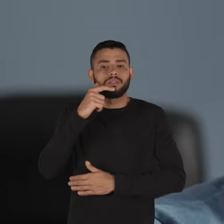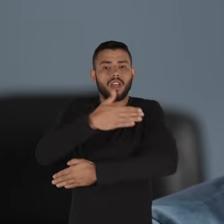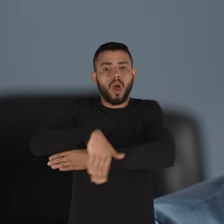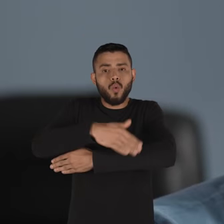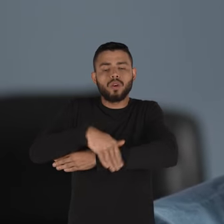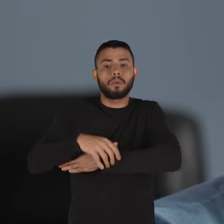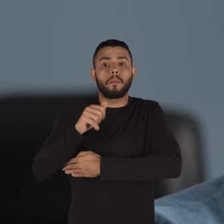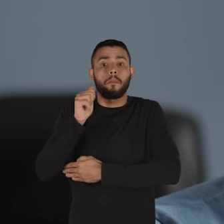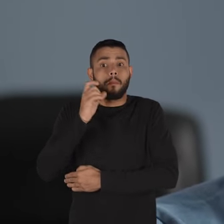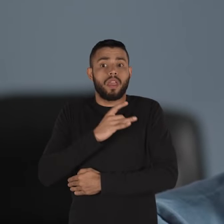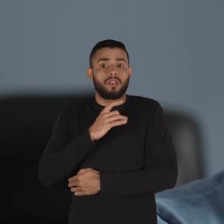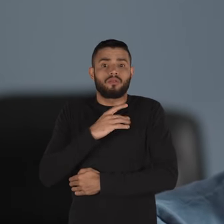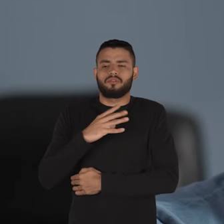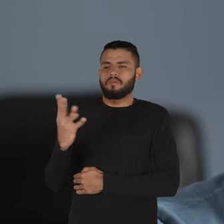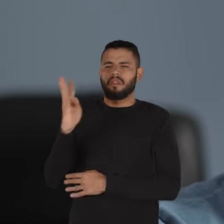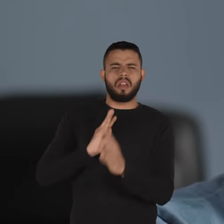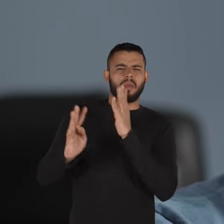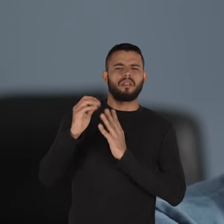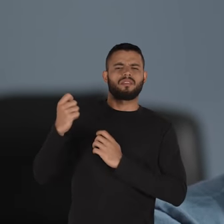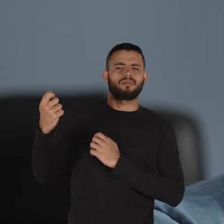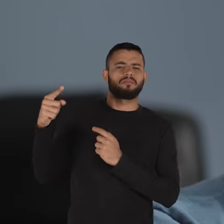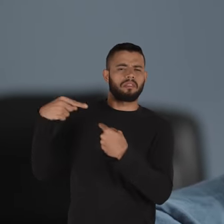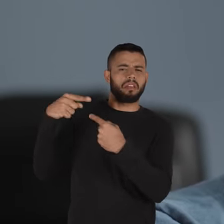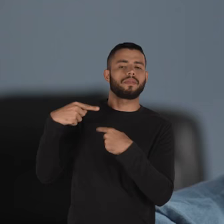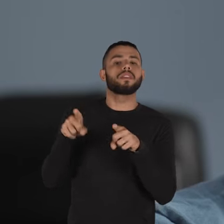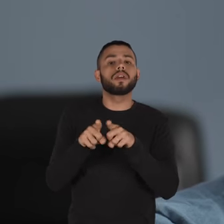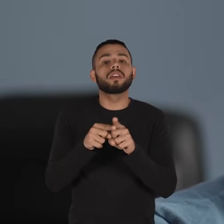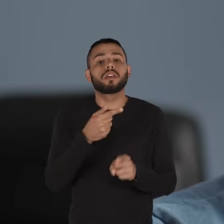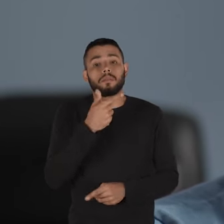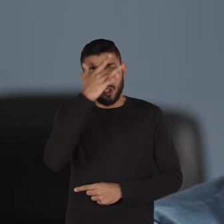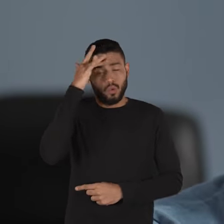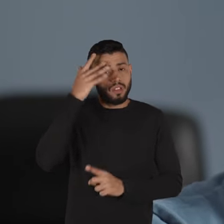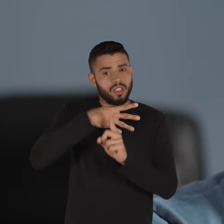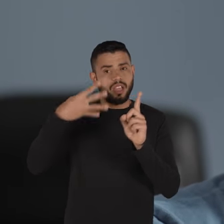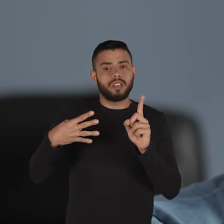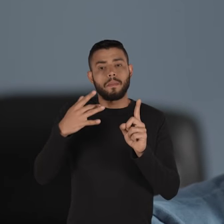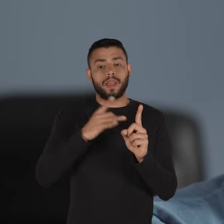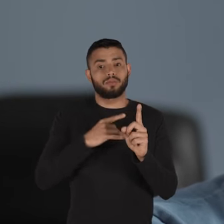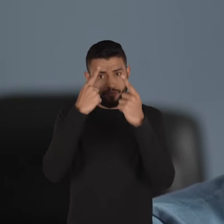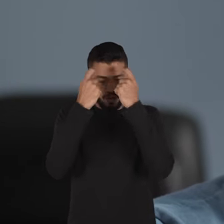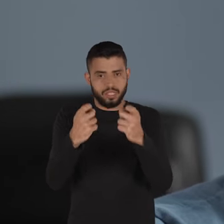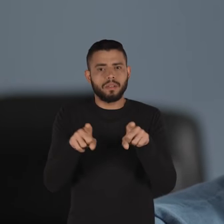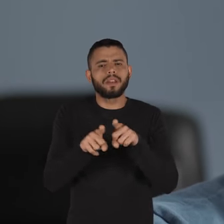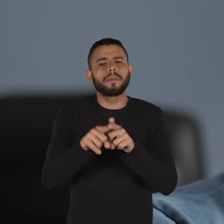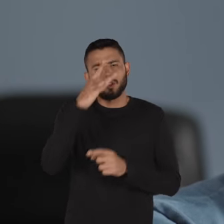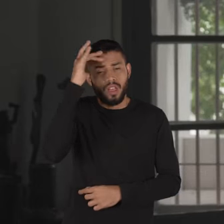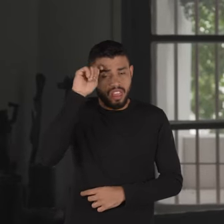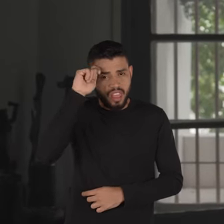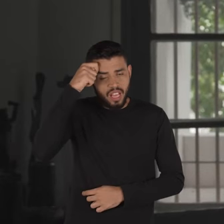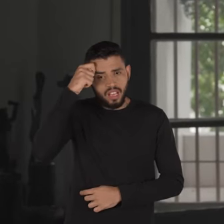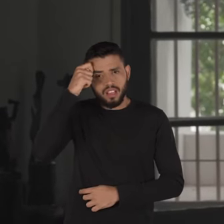sem medo de ser assediada seja gay que sofre medo de sofrer uma violência seja um negro que sai na rua e